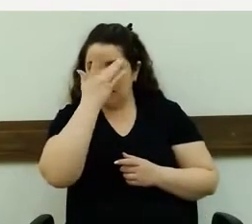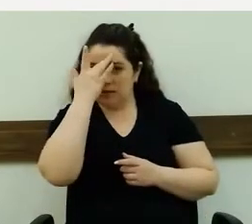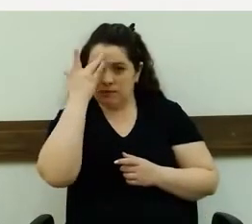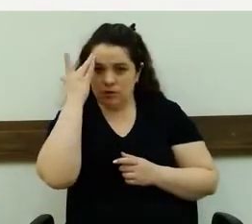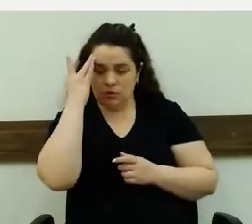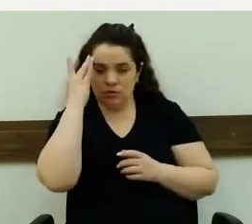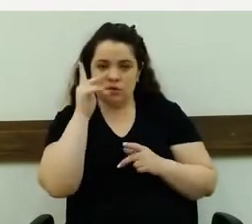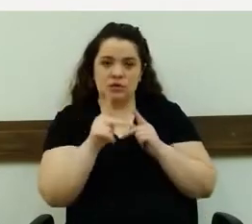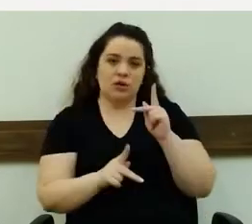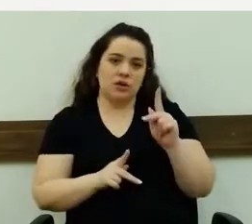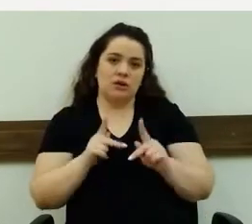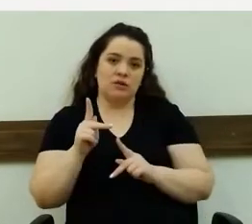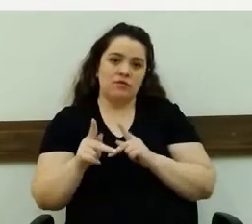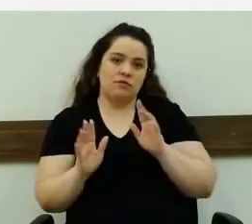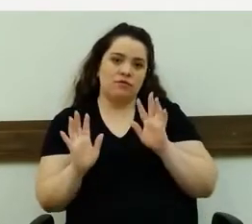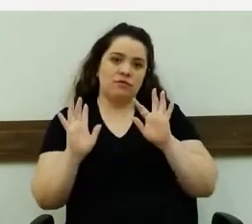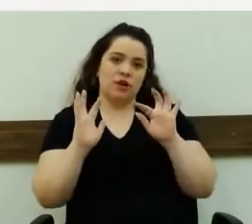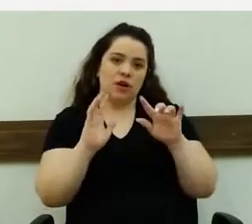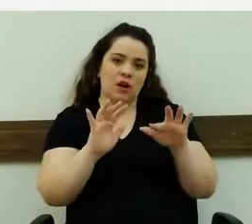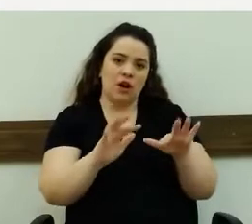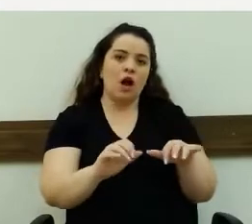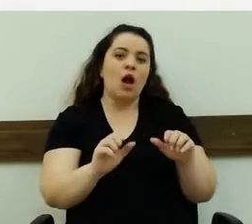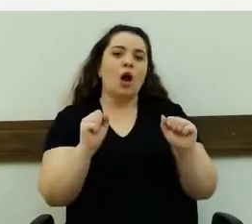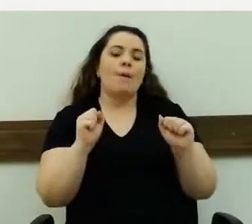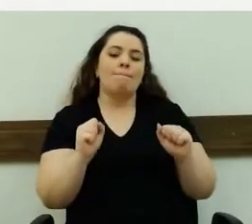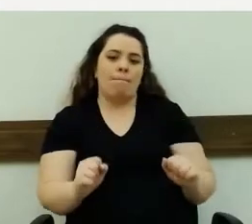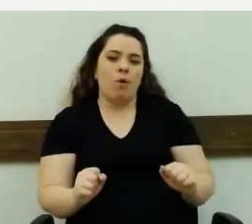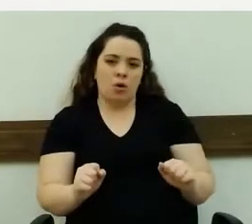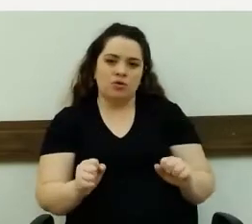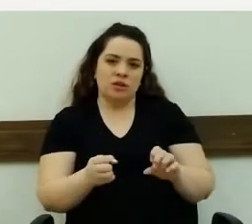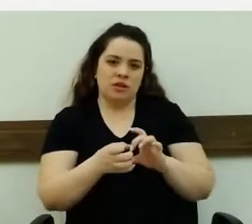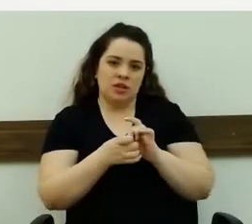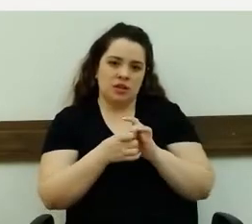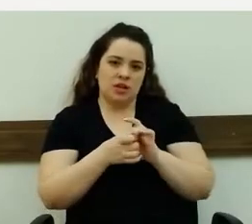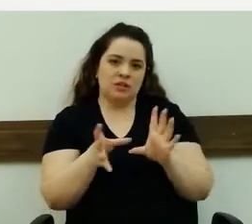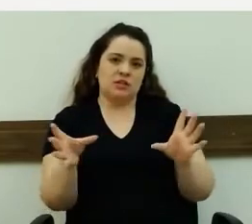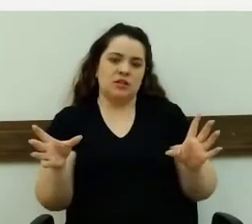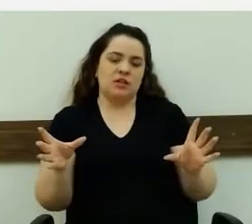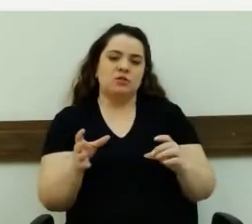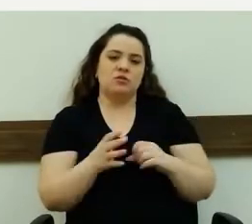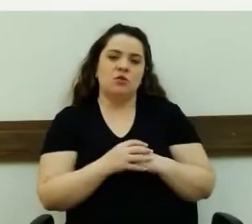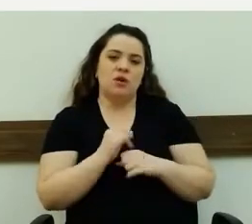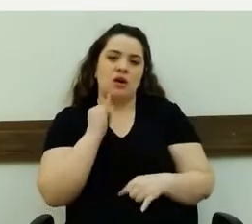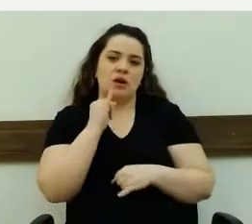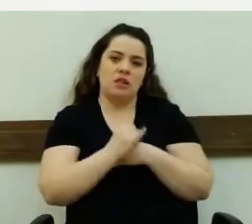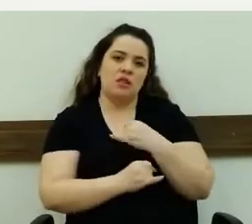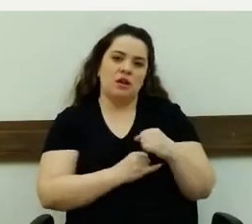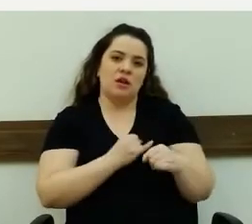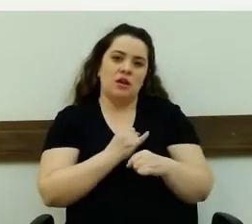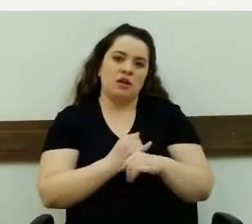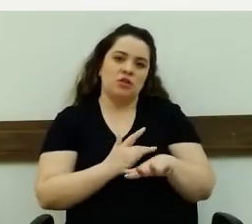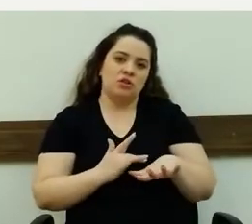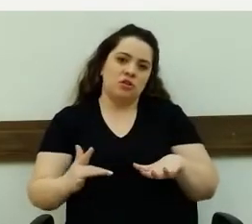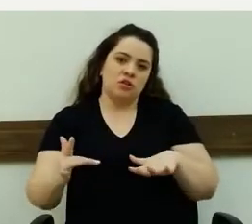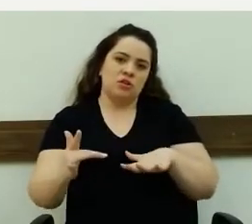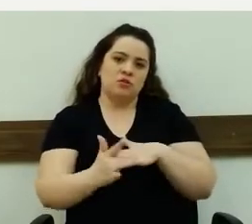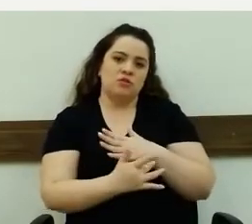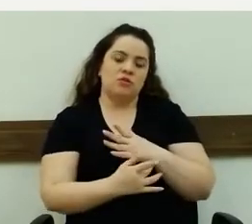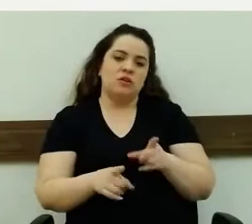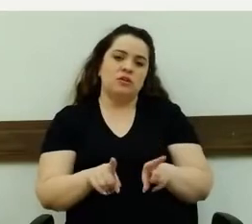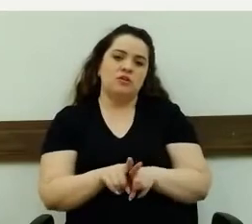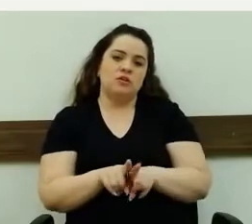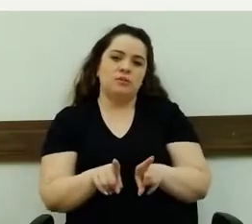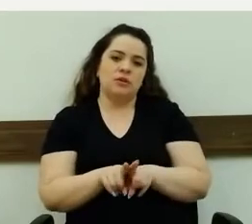possam ter acesso a essas redes sociais. Até mesmo